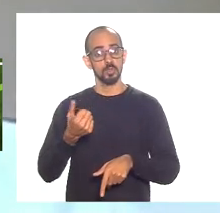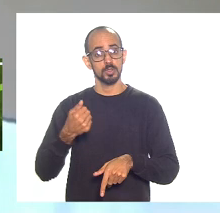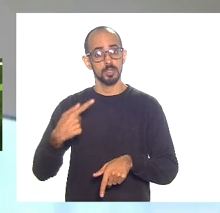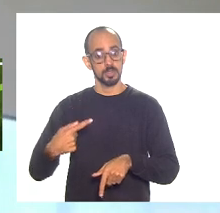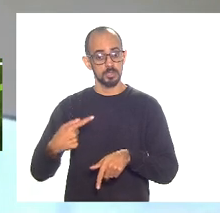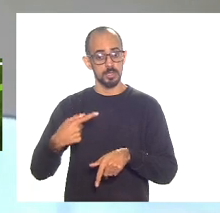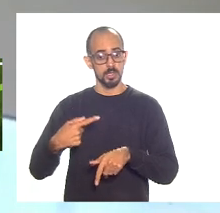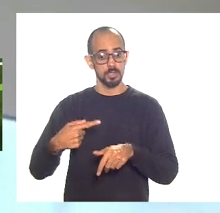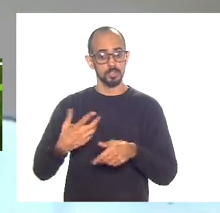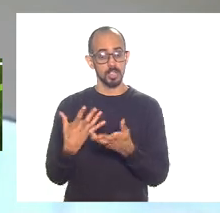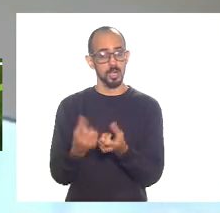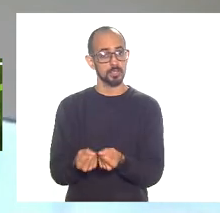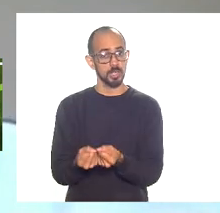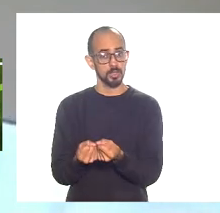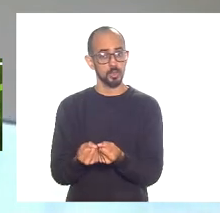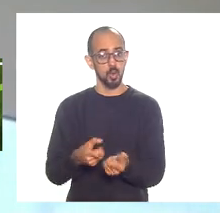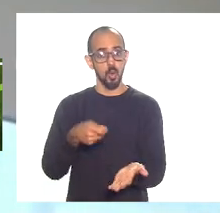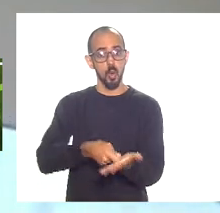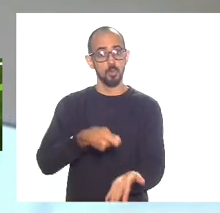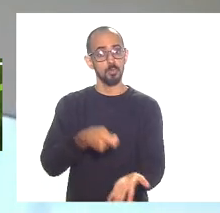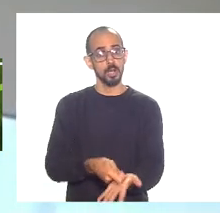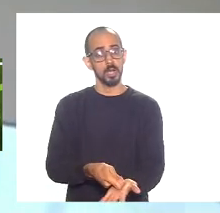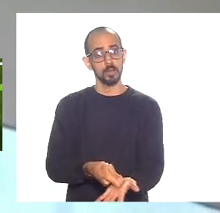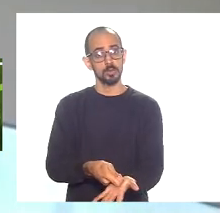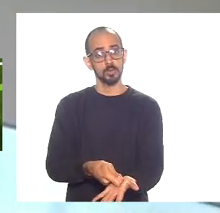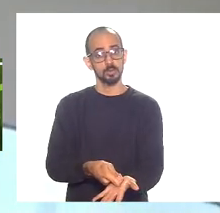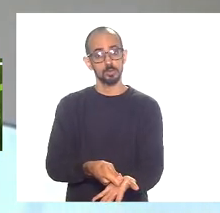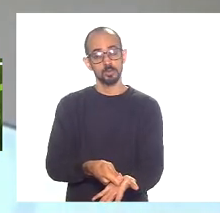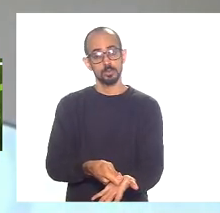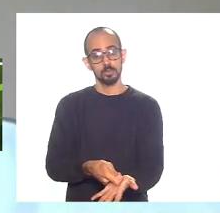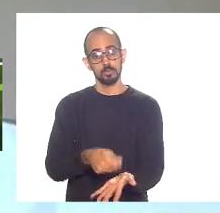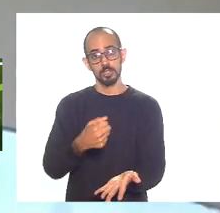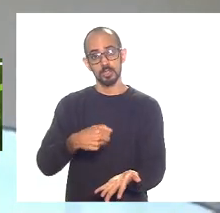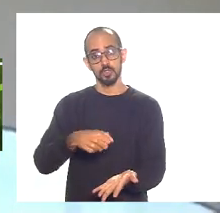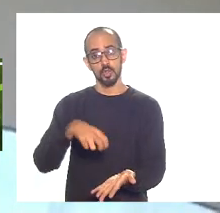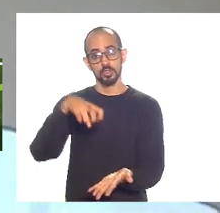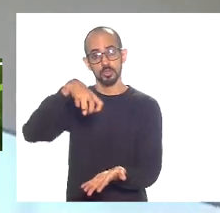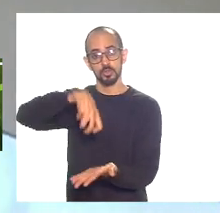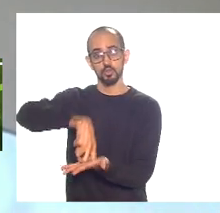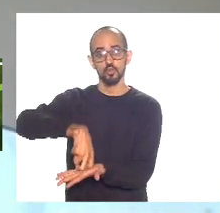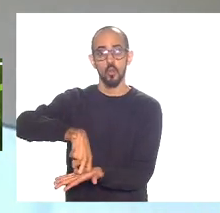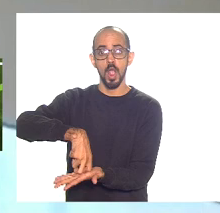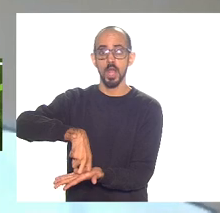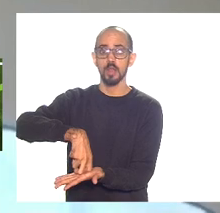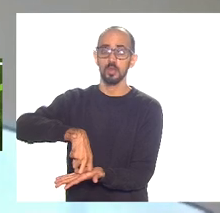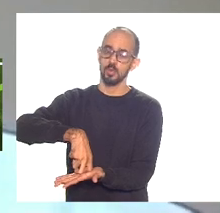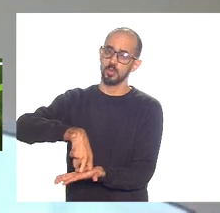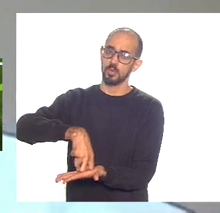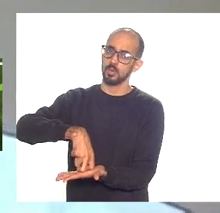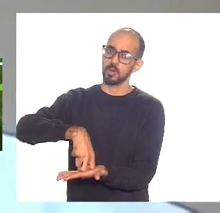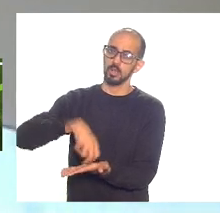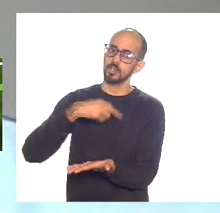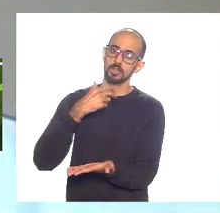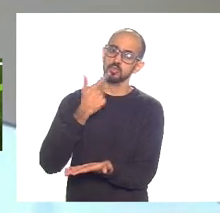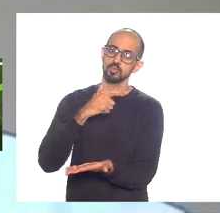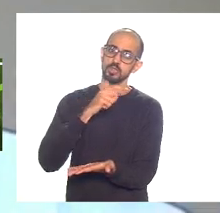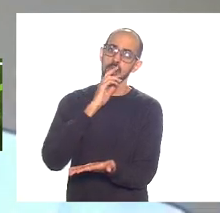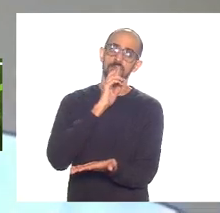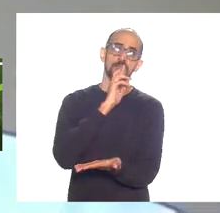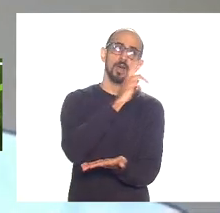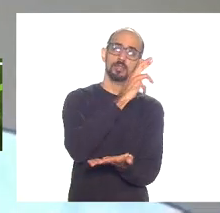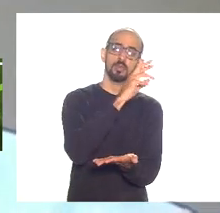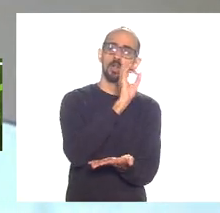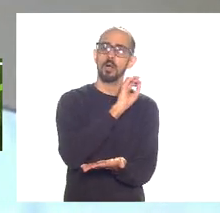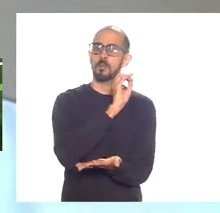subjugado deputada Marta Rocha aderiu de cócoras aderiu de joelho sem fazer nenhum tipo de contraposição nenhum tipo de